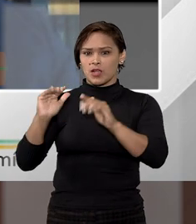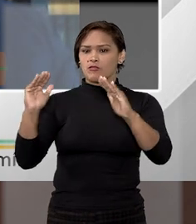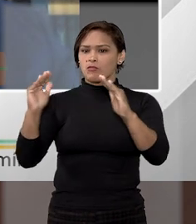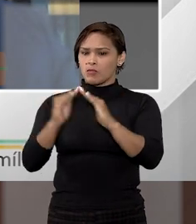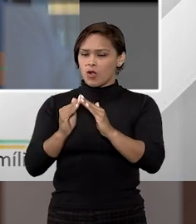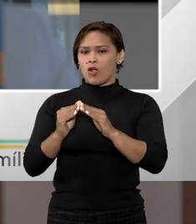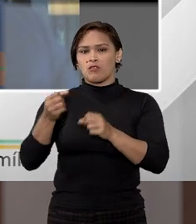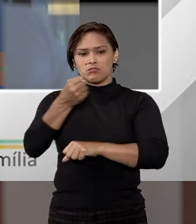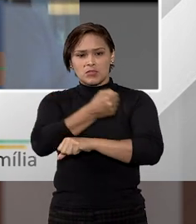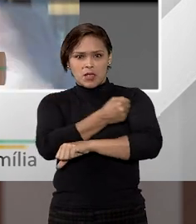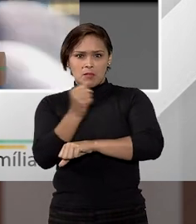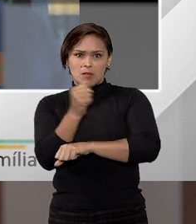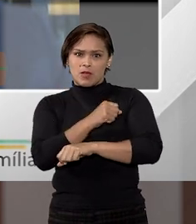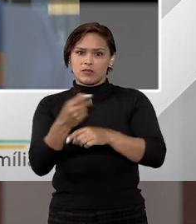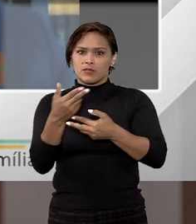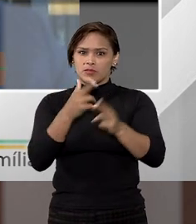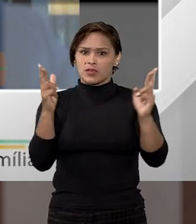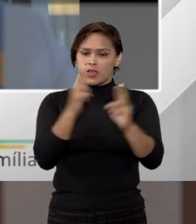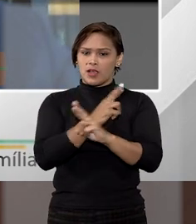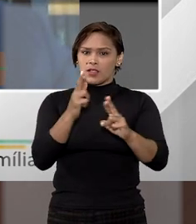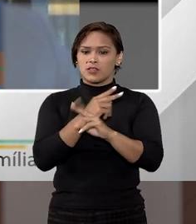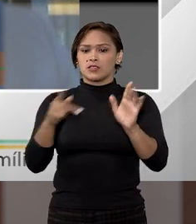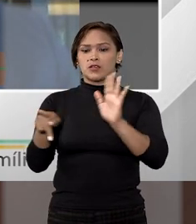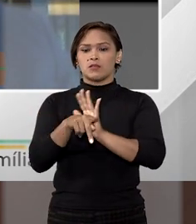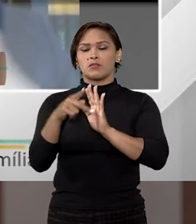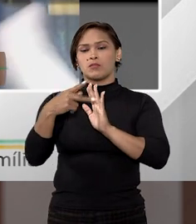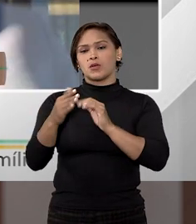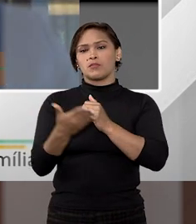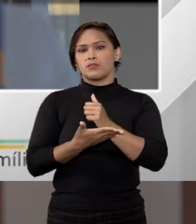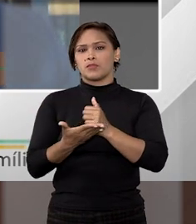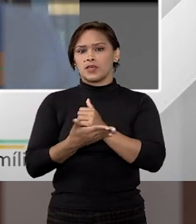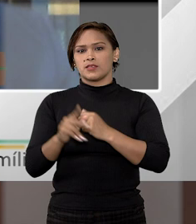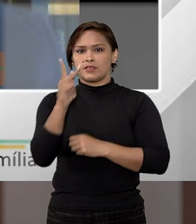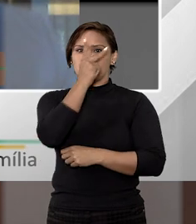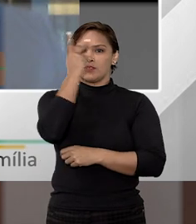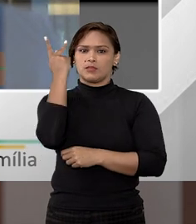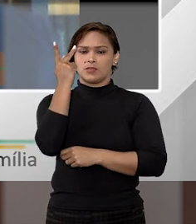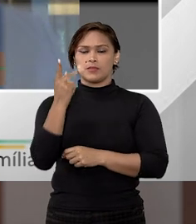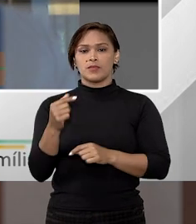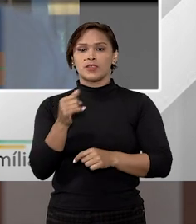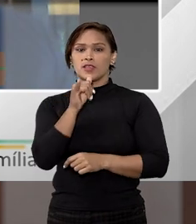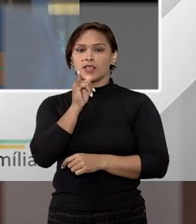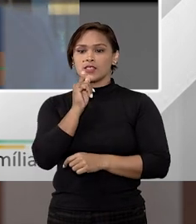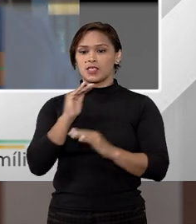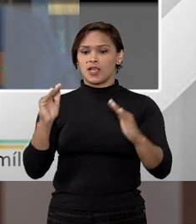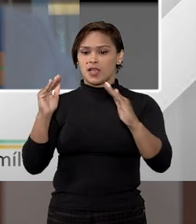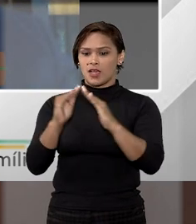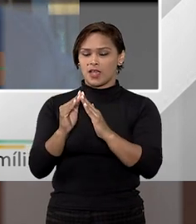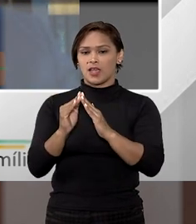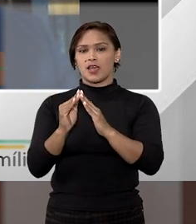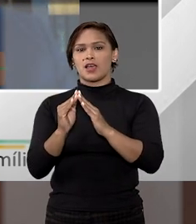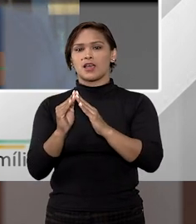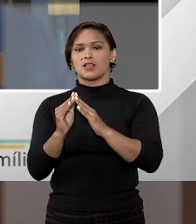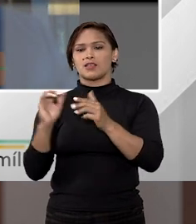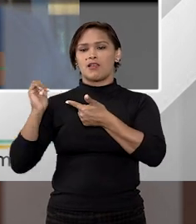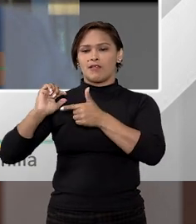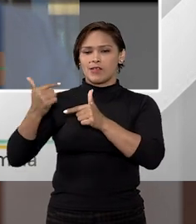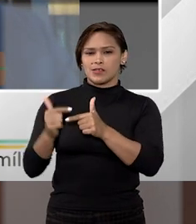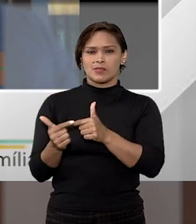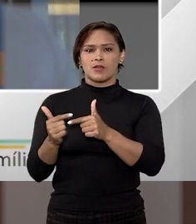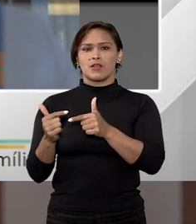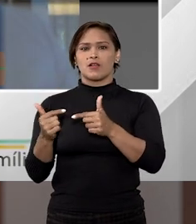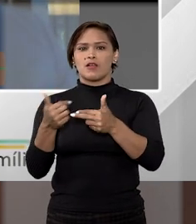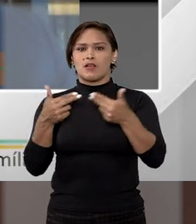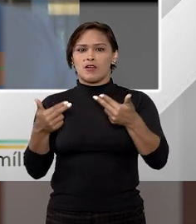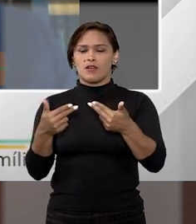móveis e imóveis que estejam relacionados à satisfação das necessidades básicas da pessoa. Então, por exemplo, a casa onde mora, os bens móveis